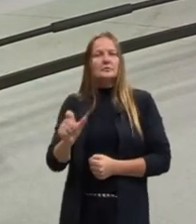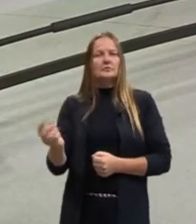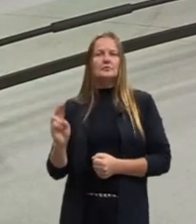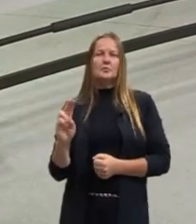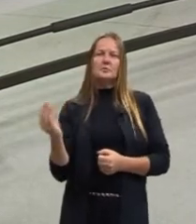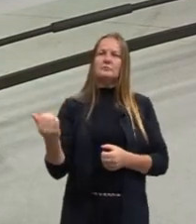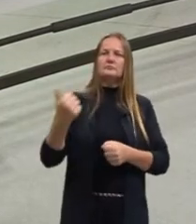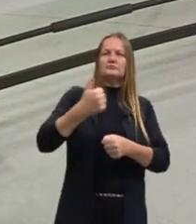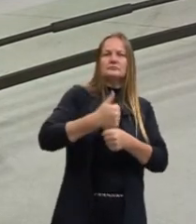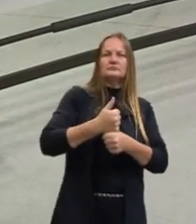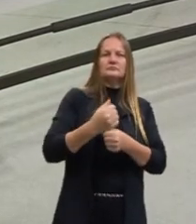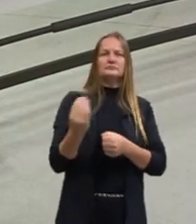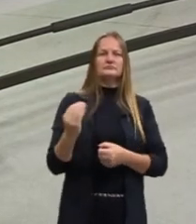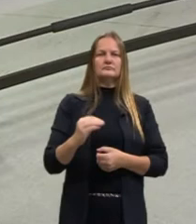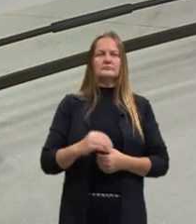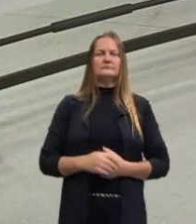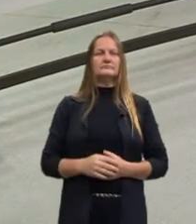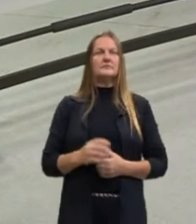adiante, então, por favor.